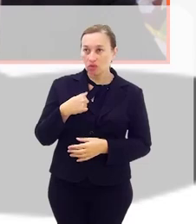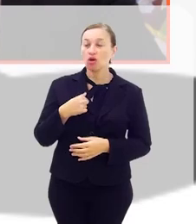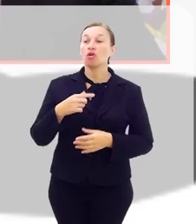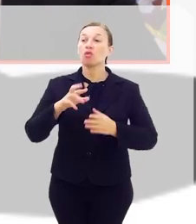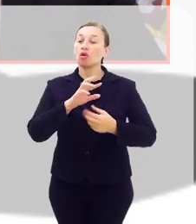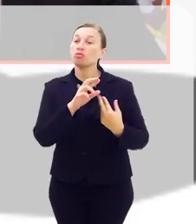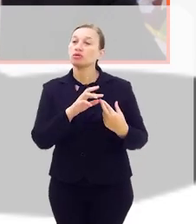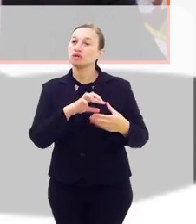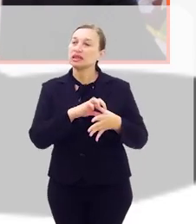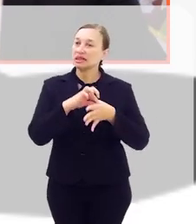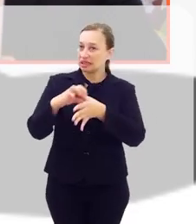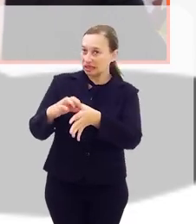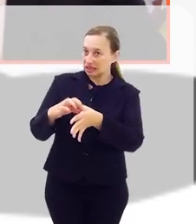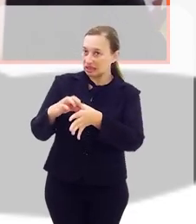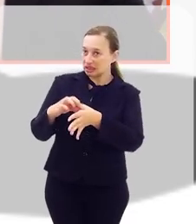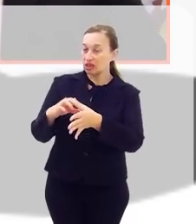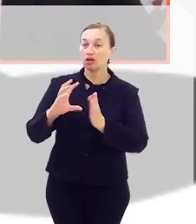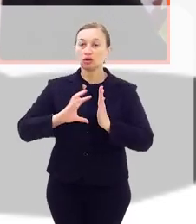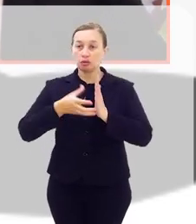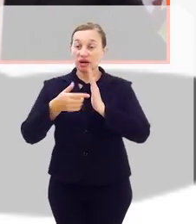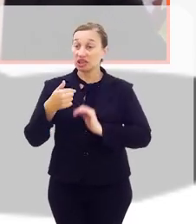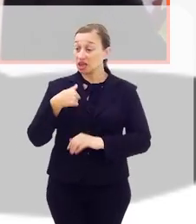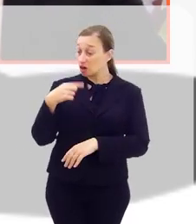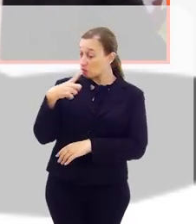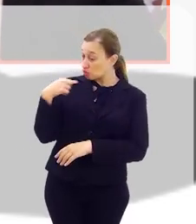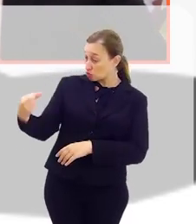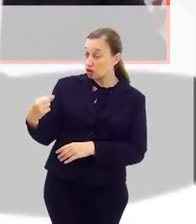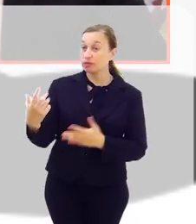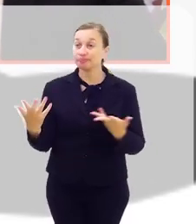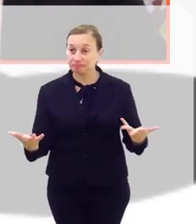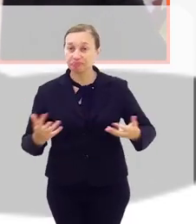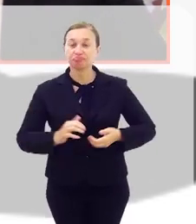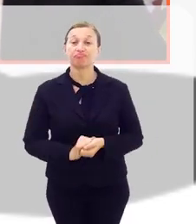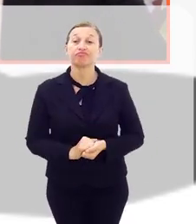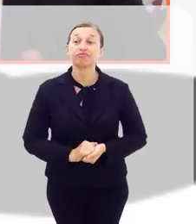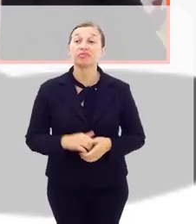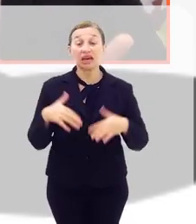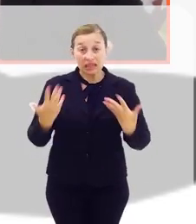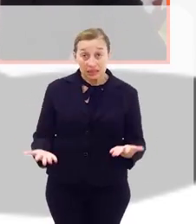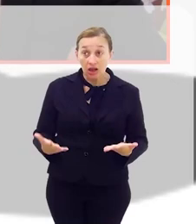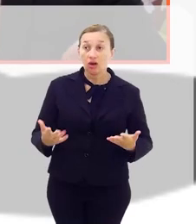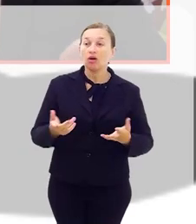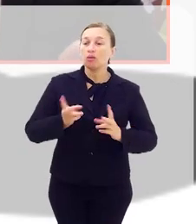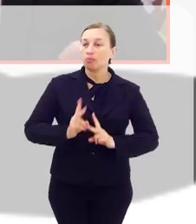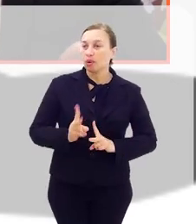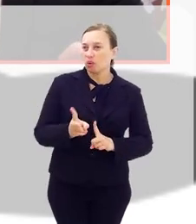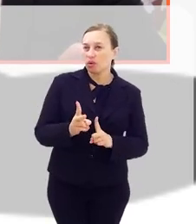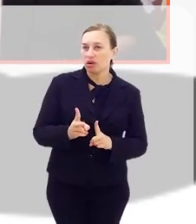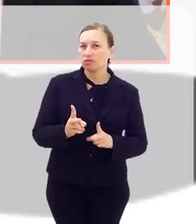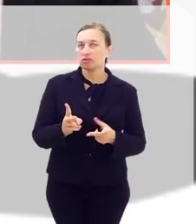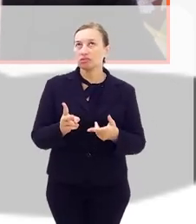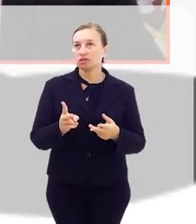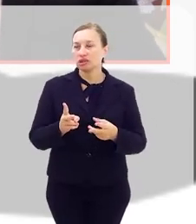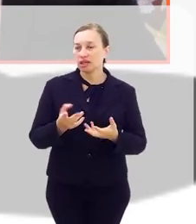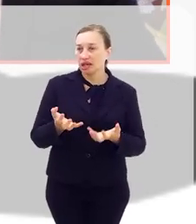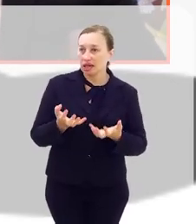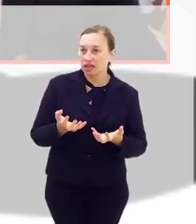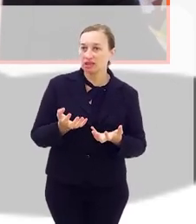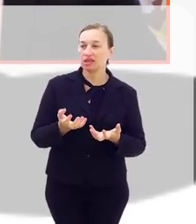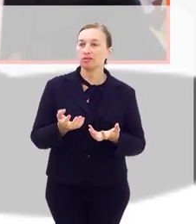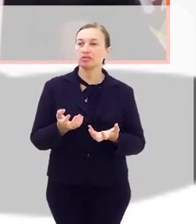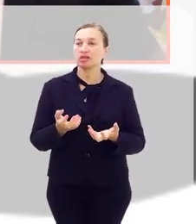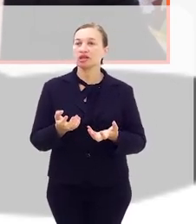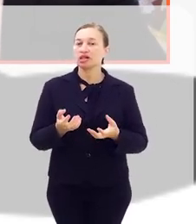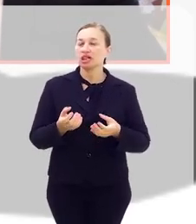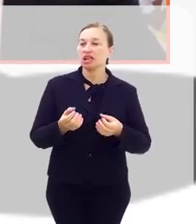do Republicano, que é o partido a qual eu fui reeleito. Então, nós sempre procuramos não criar muros, e